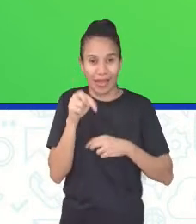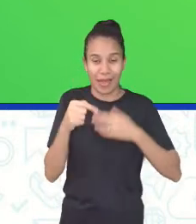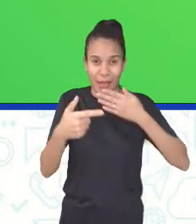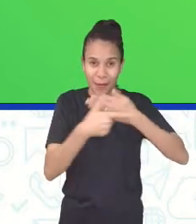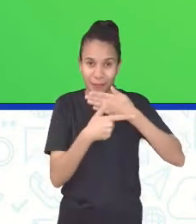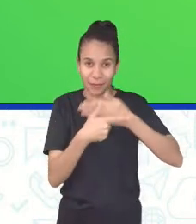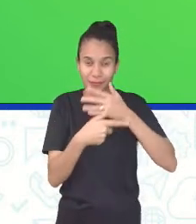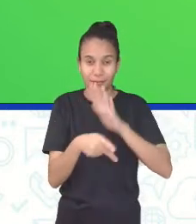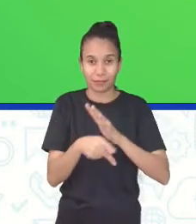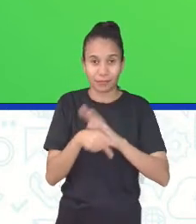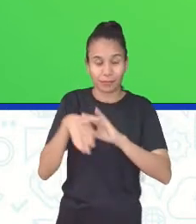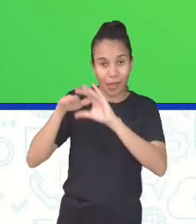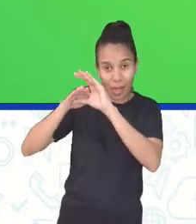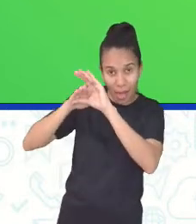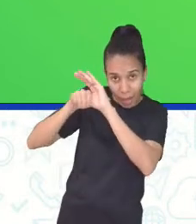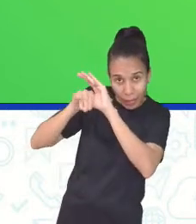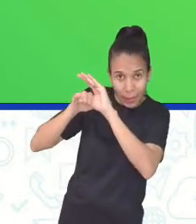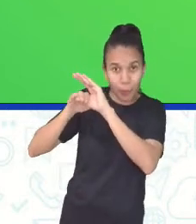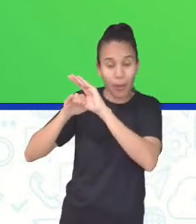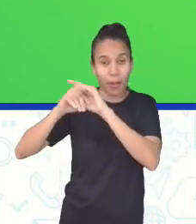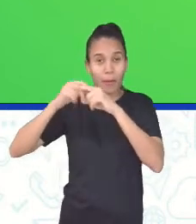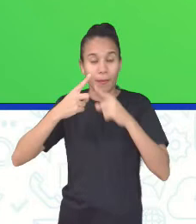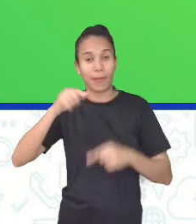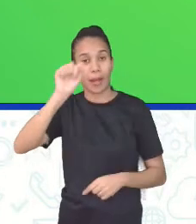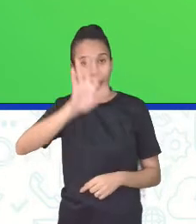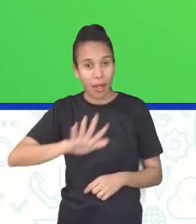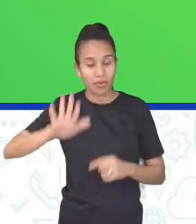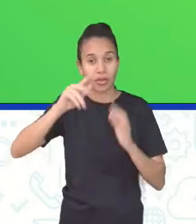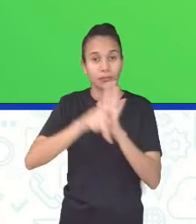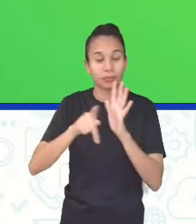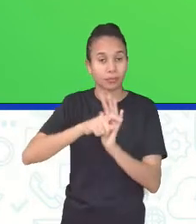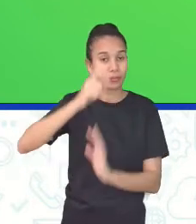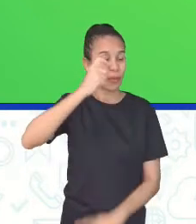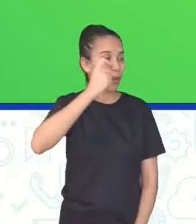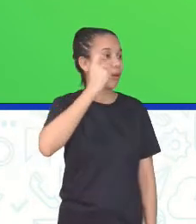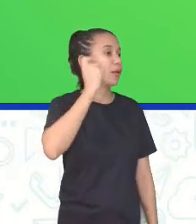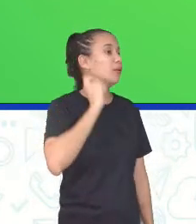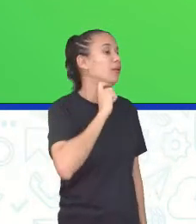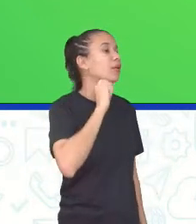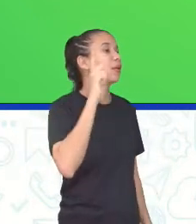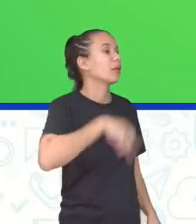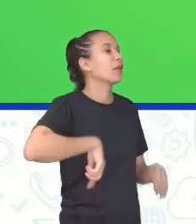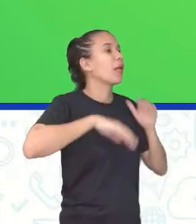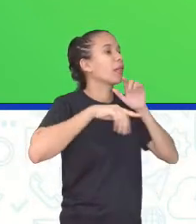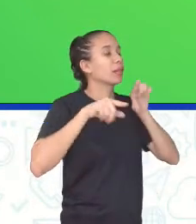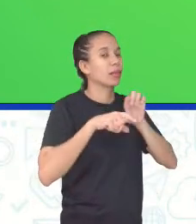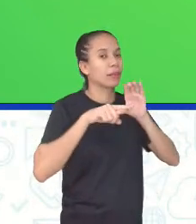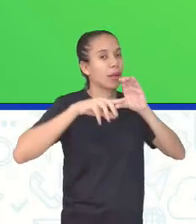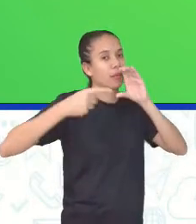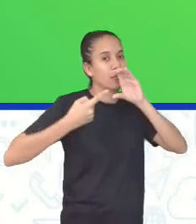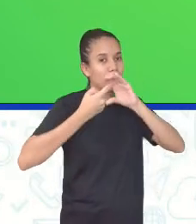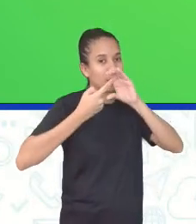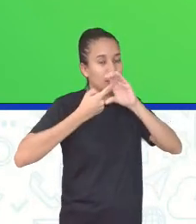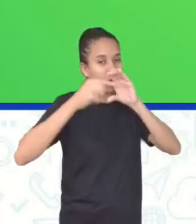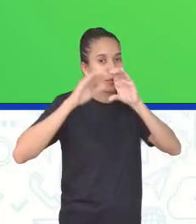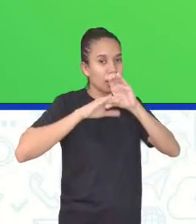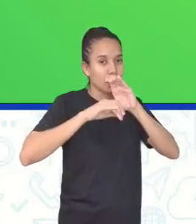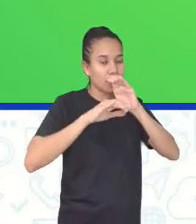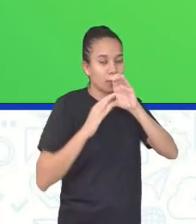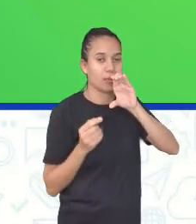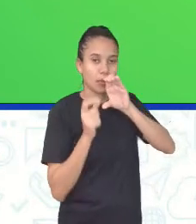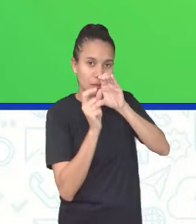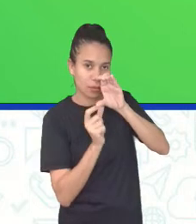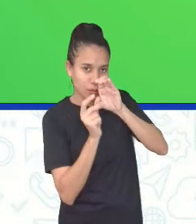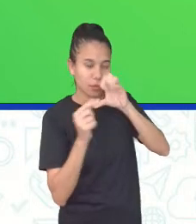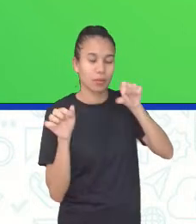a função da língua, embora regiões da faringe, do palato, que é o céu da boca, da epiglote, também